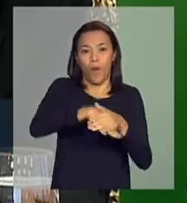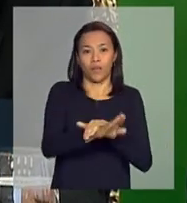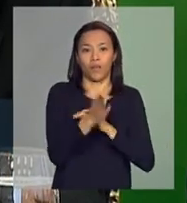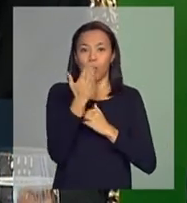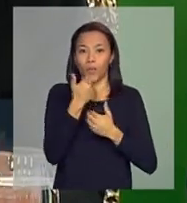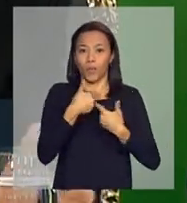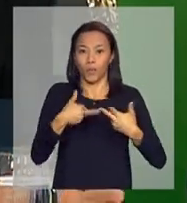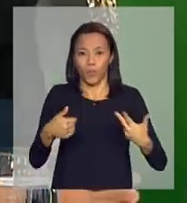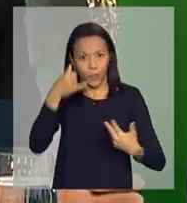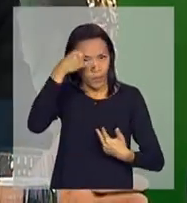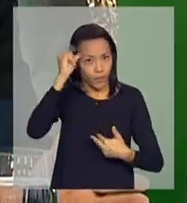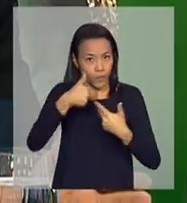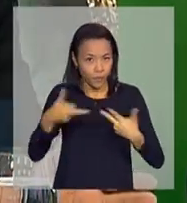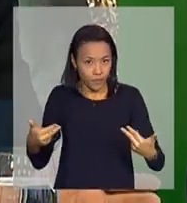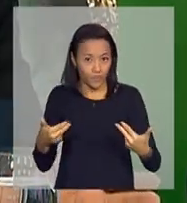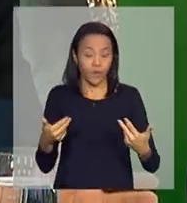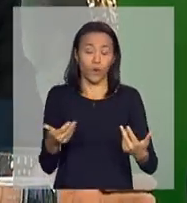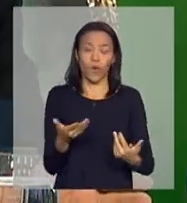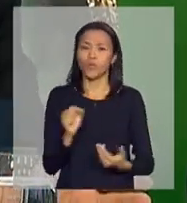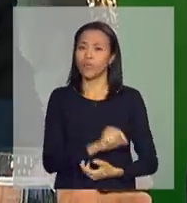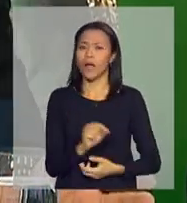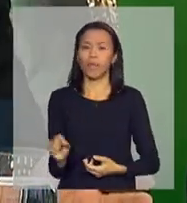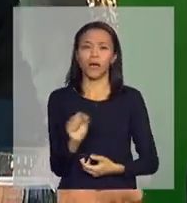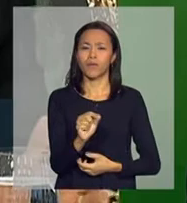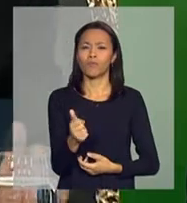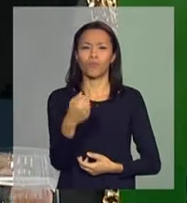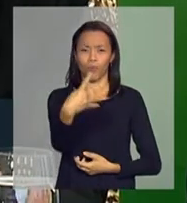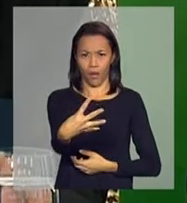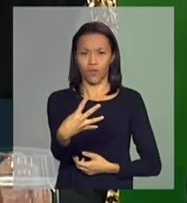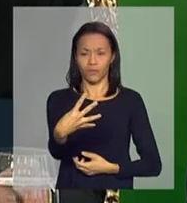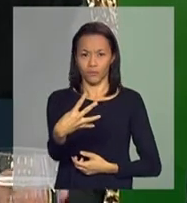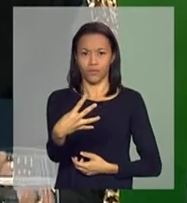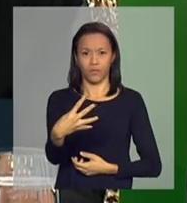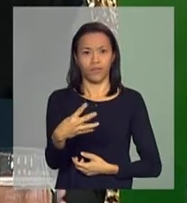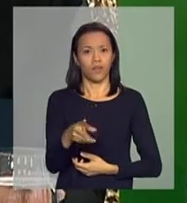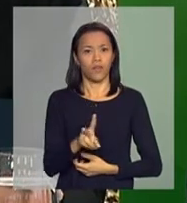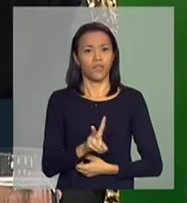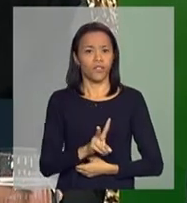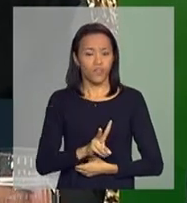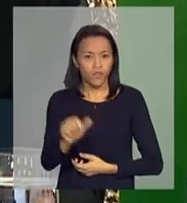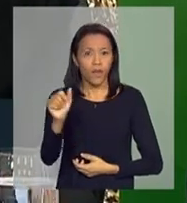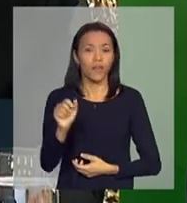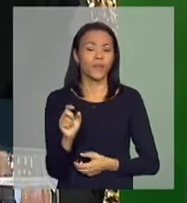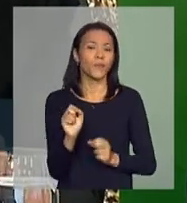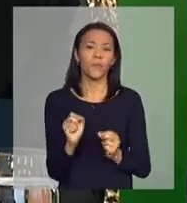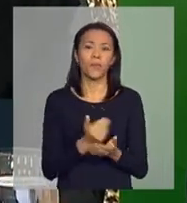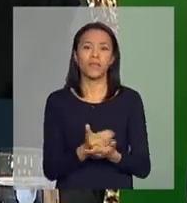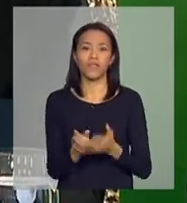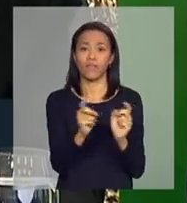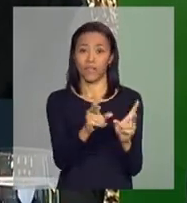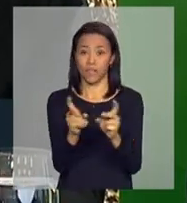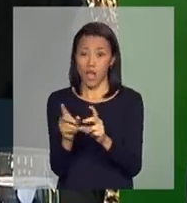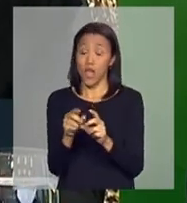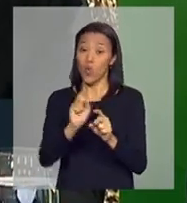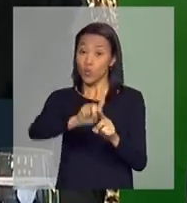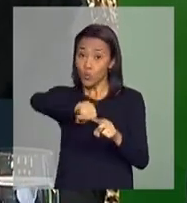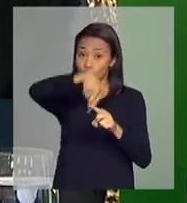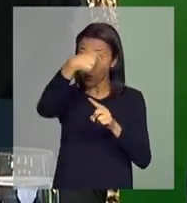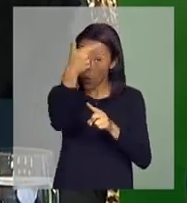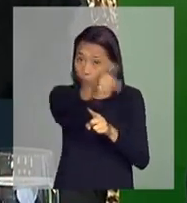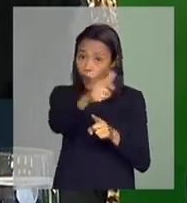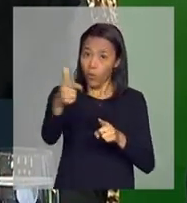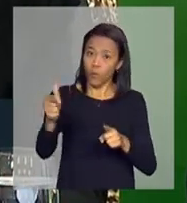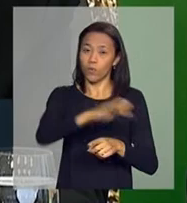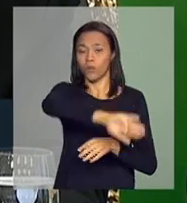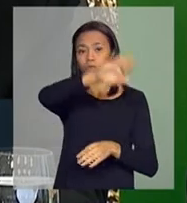armazéns, hoje número de quatro, é isso, Rubens, serão comercializados. Nós vamos botar a comercialização. E os outros armazéns que estão